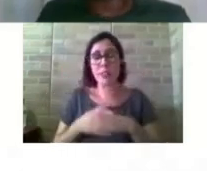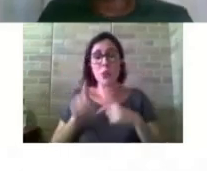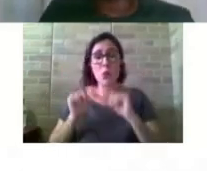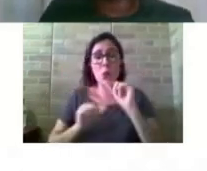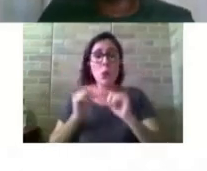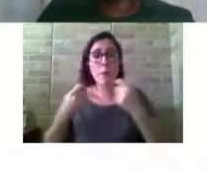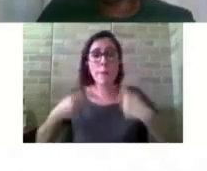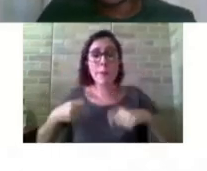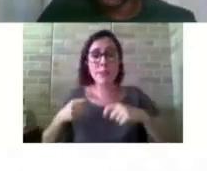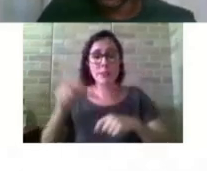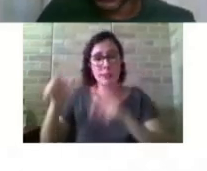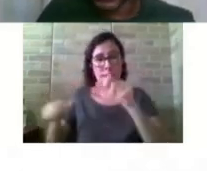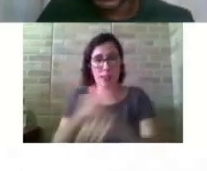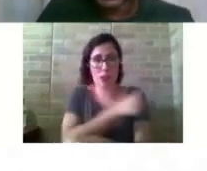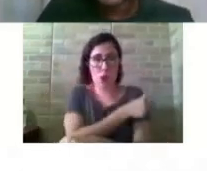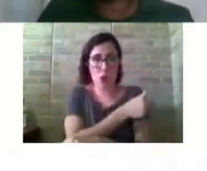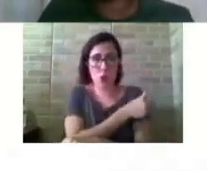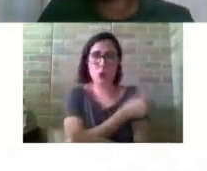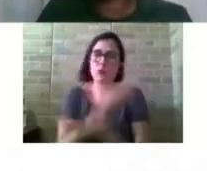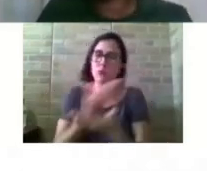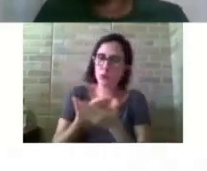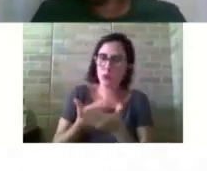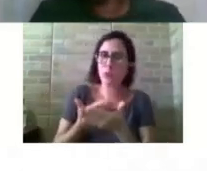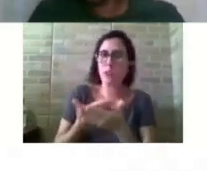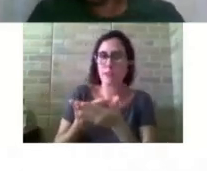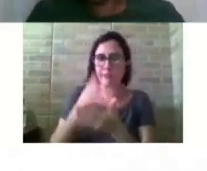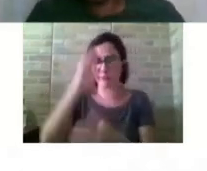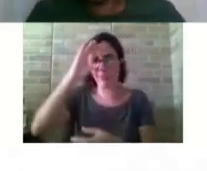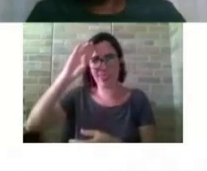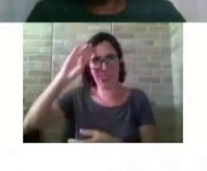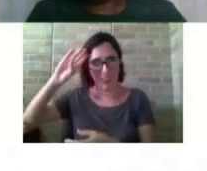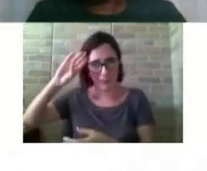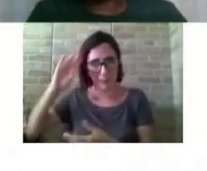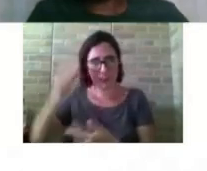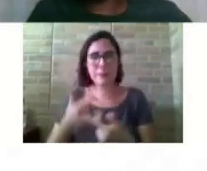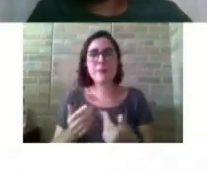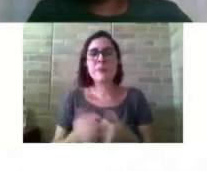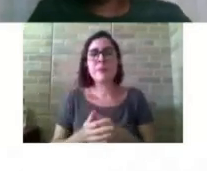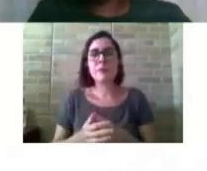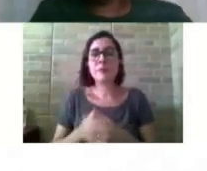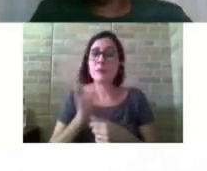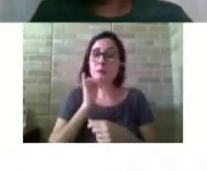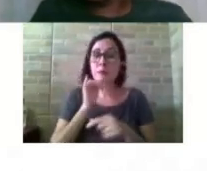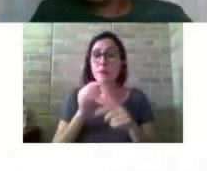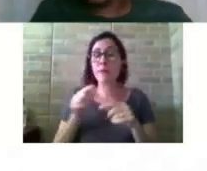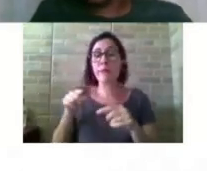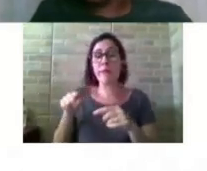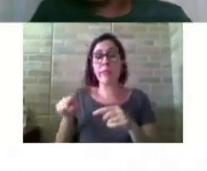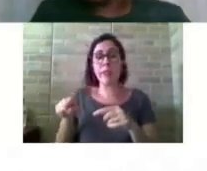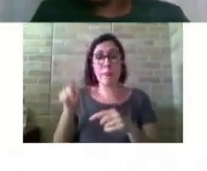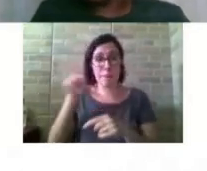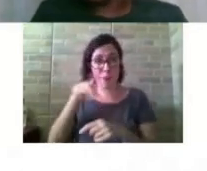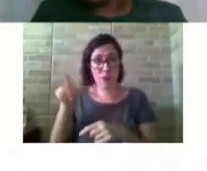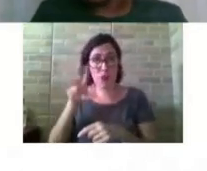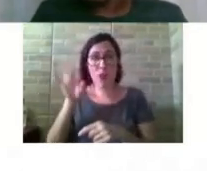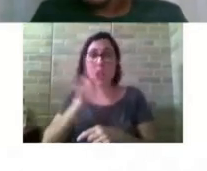sobretudo no que se refere ali à acessibilidade do material que vai ser utilizado em sala de aula.